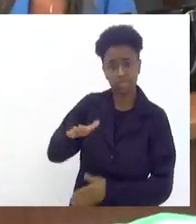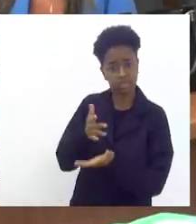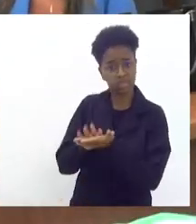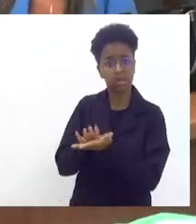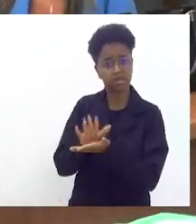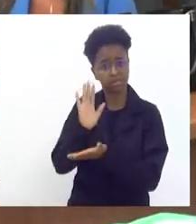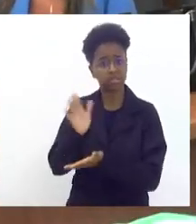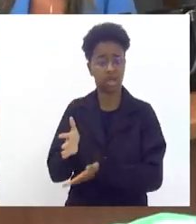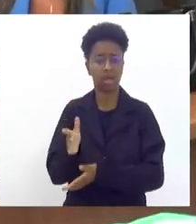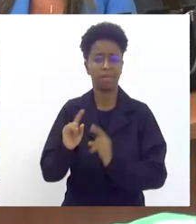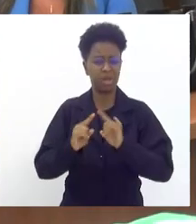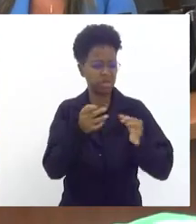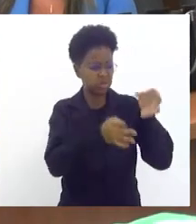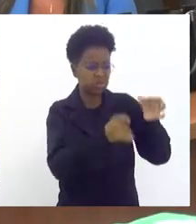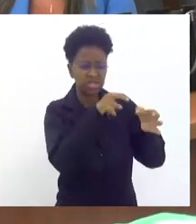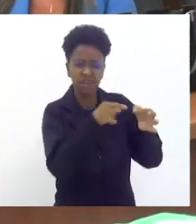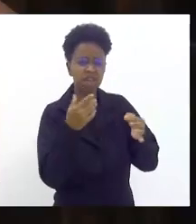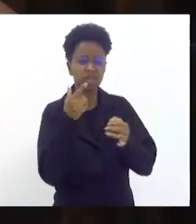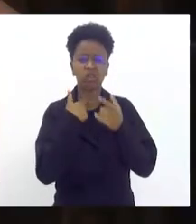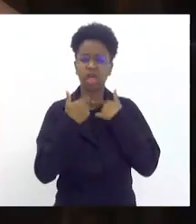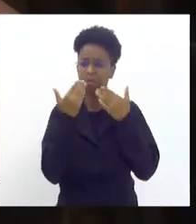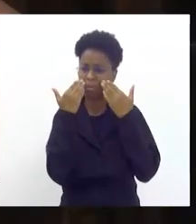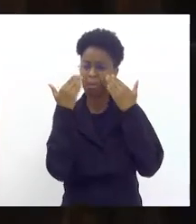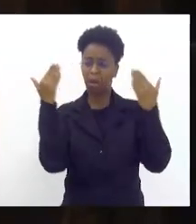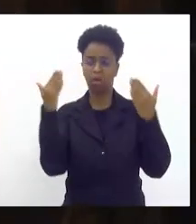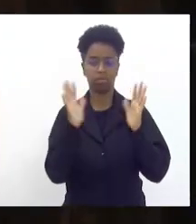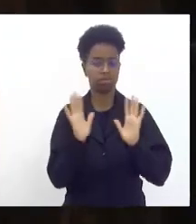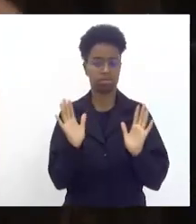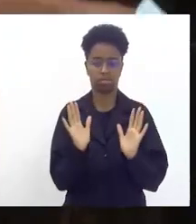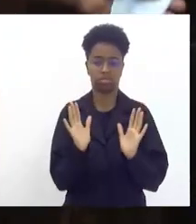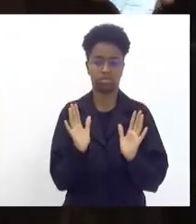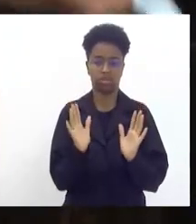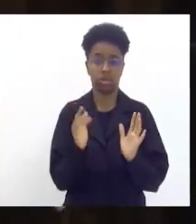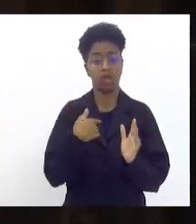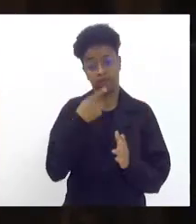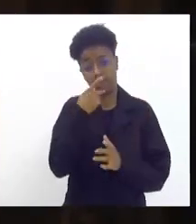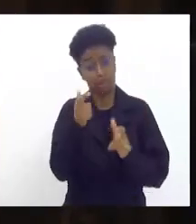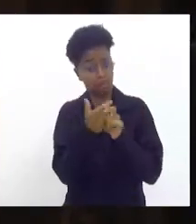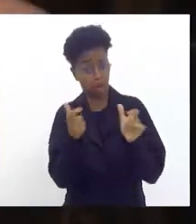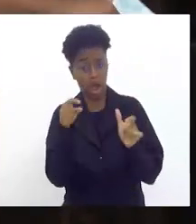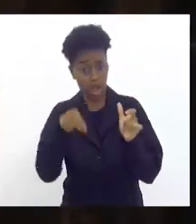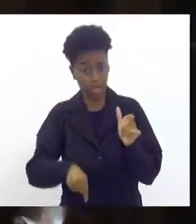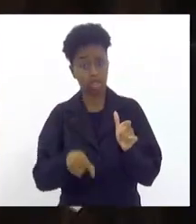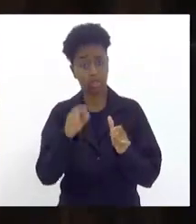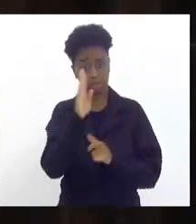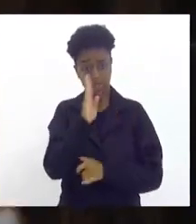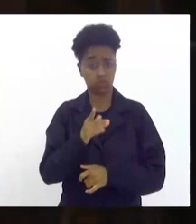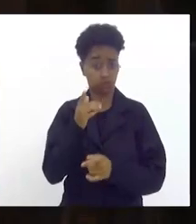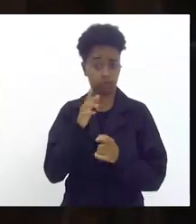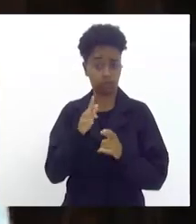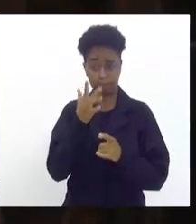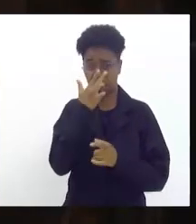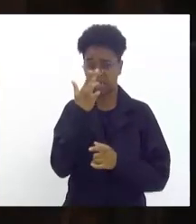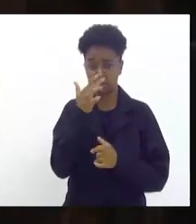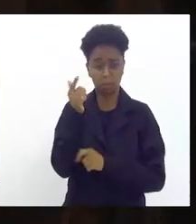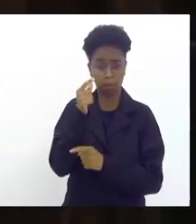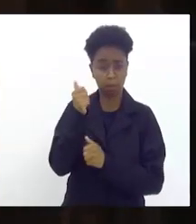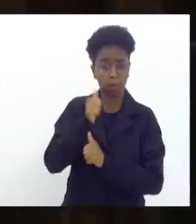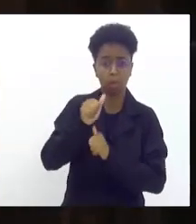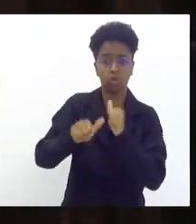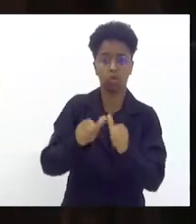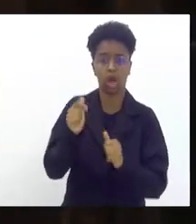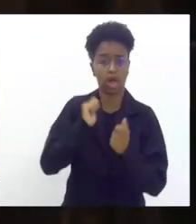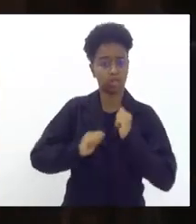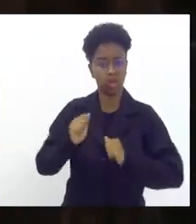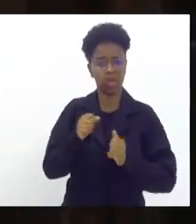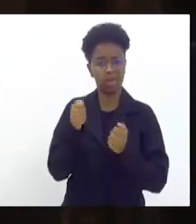agora uma juíza quer aparecer como se a maioria dos juízes no Brasil agora resolveram ser ator e porque multar uma escola de